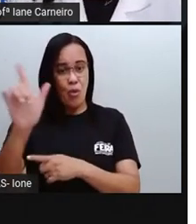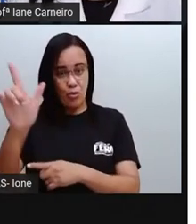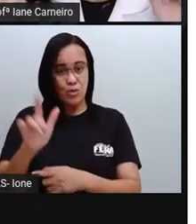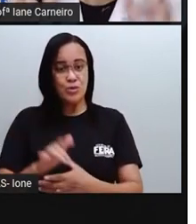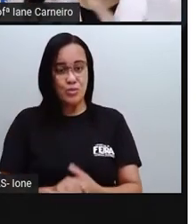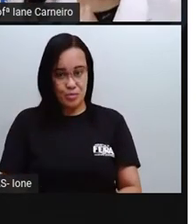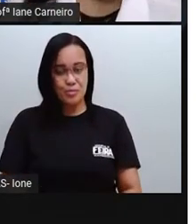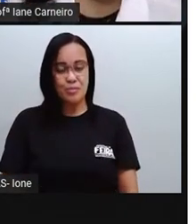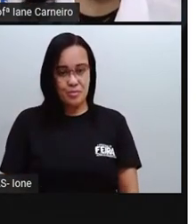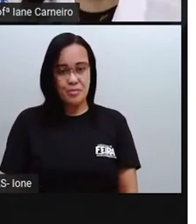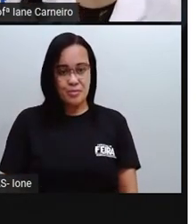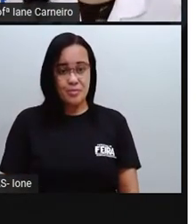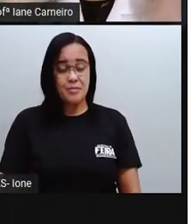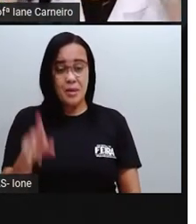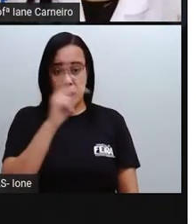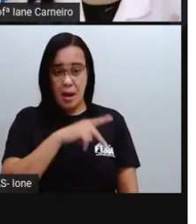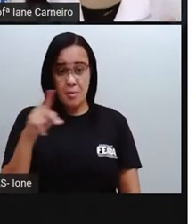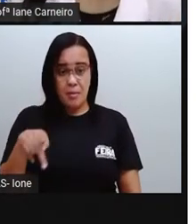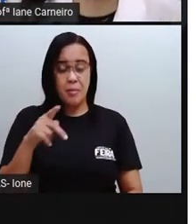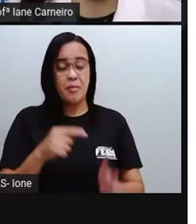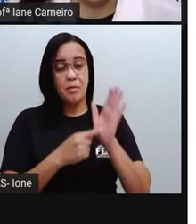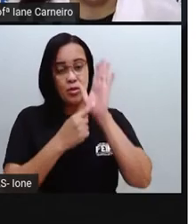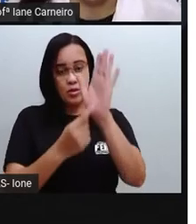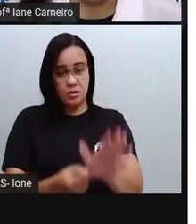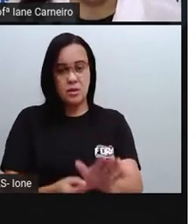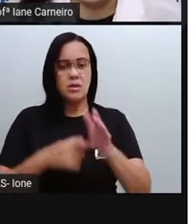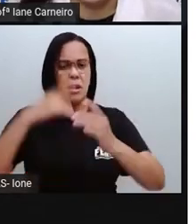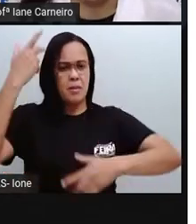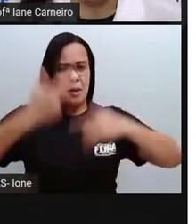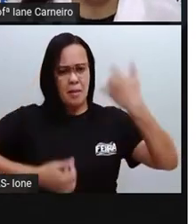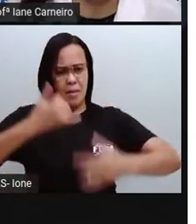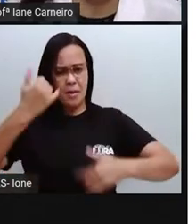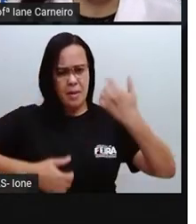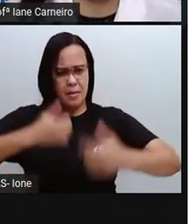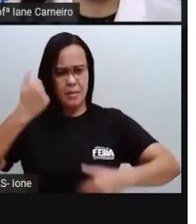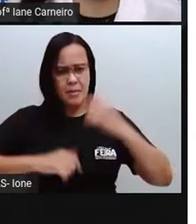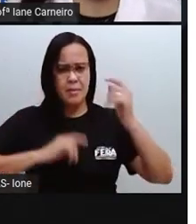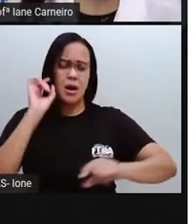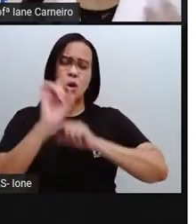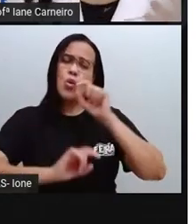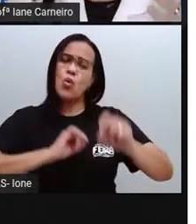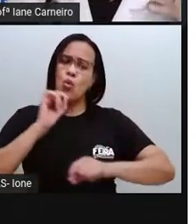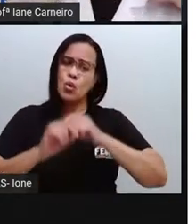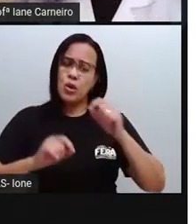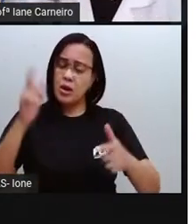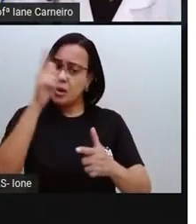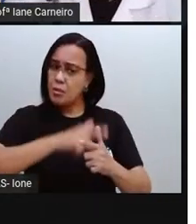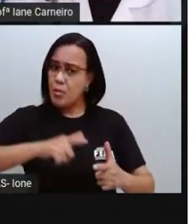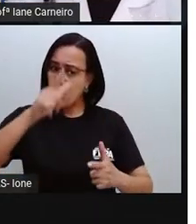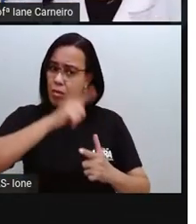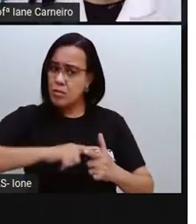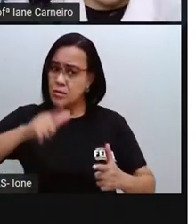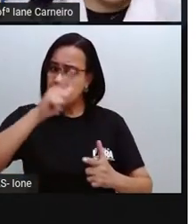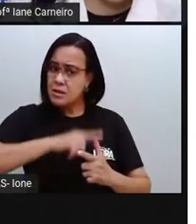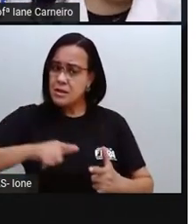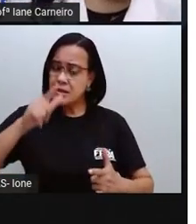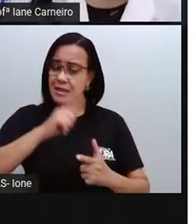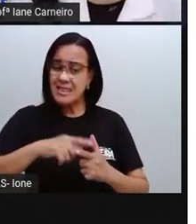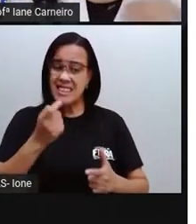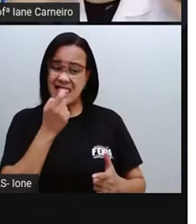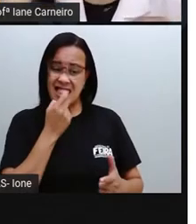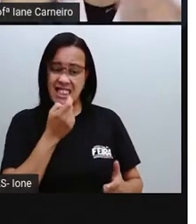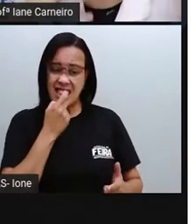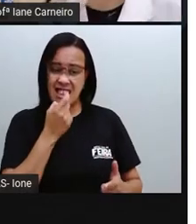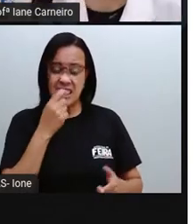rapidinho, a PRO vai mostrar um outro vídeo em que fala desse problema do plástico,